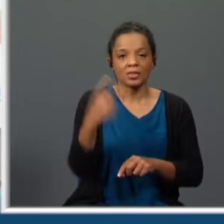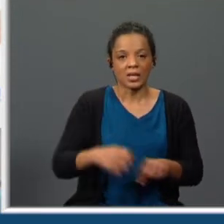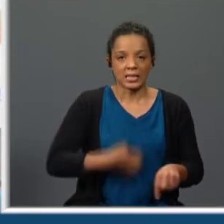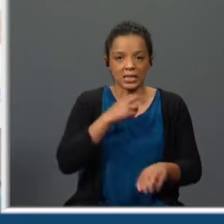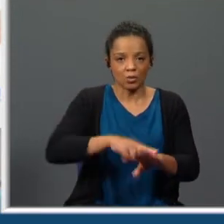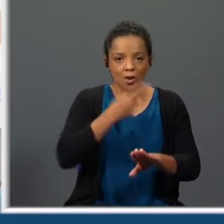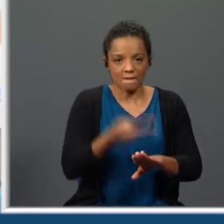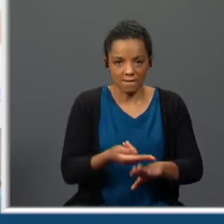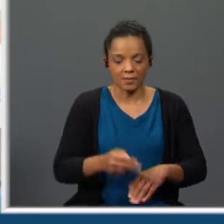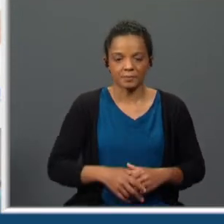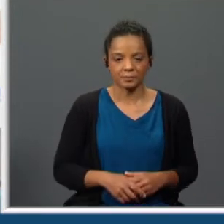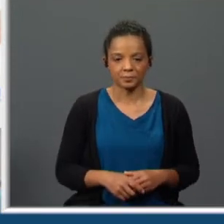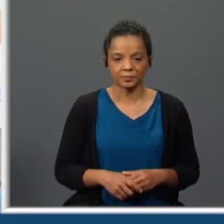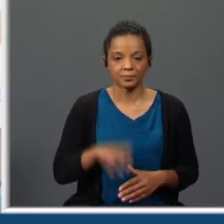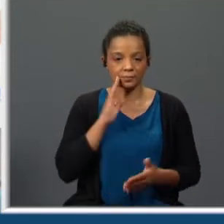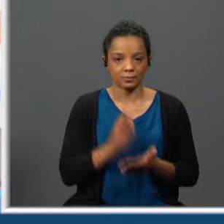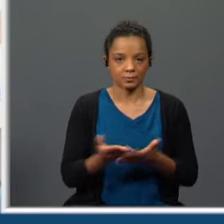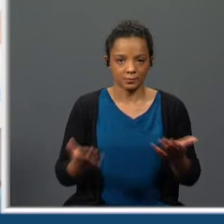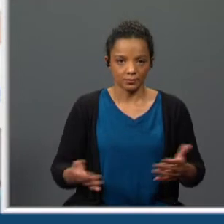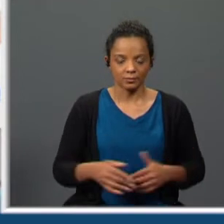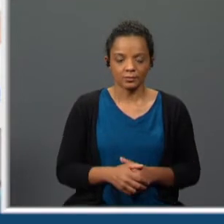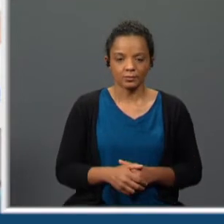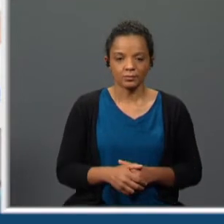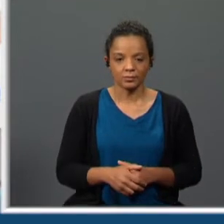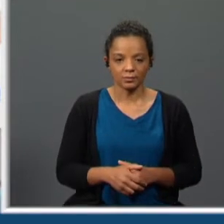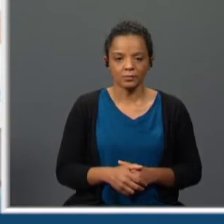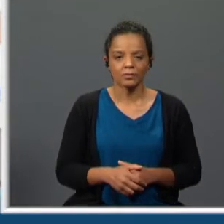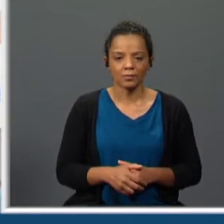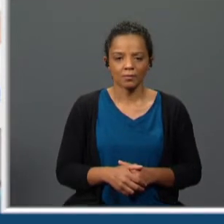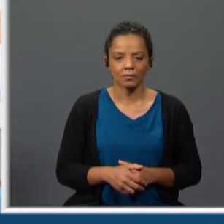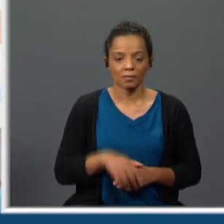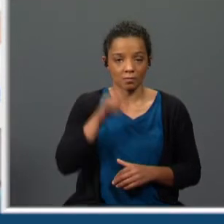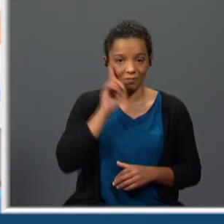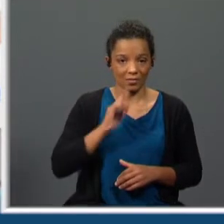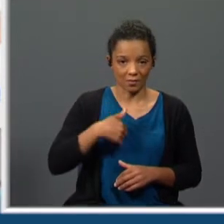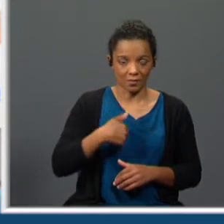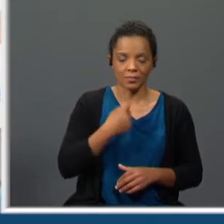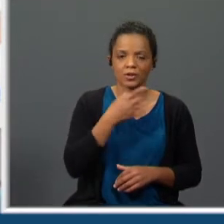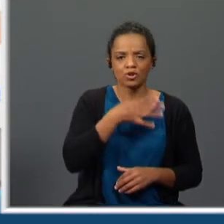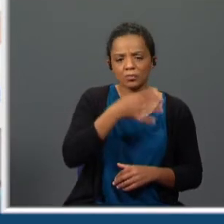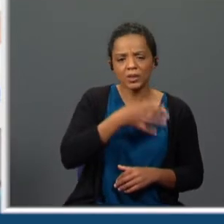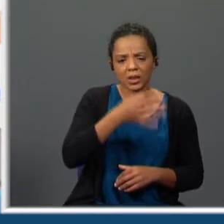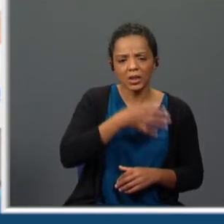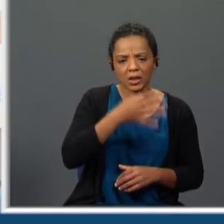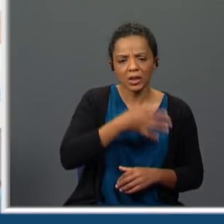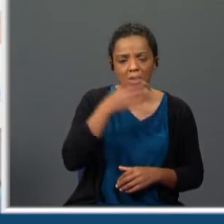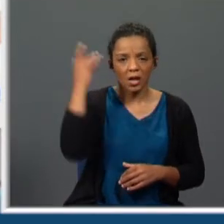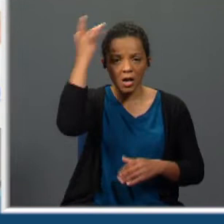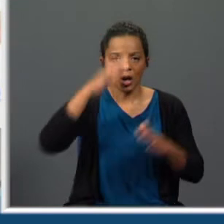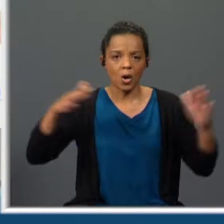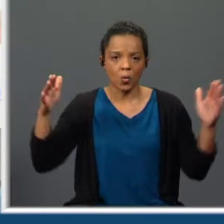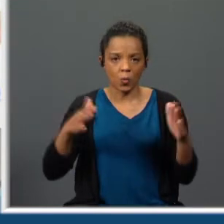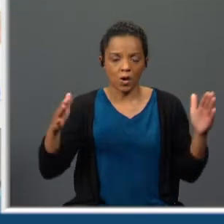significado e por fim temos ali Brizida Vaz a explicar ao anjo